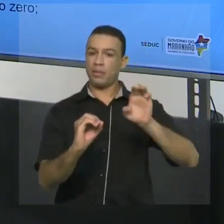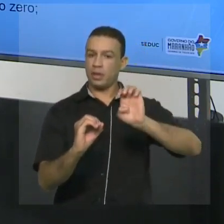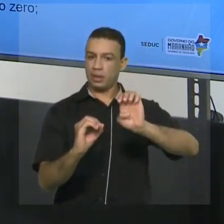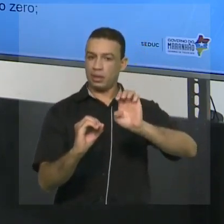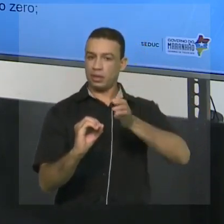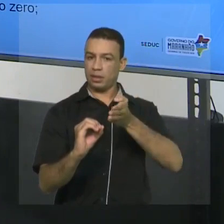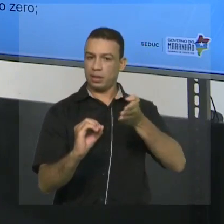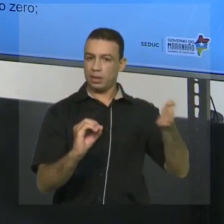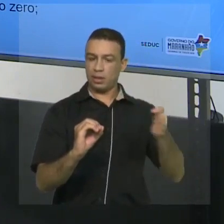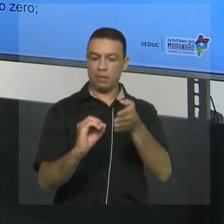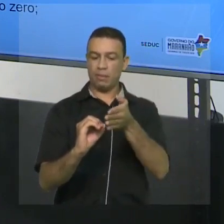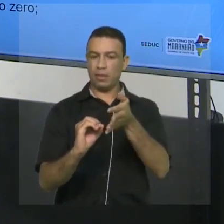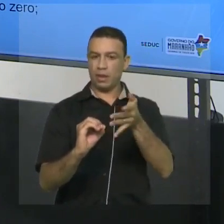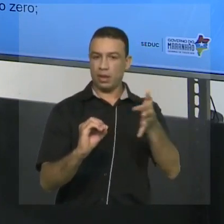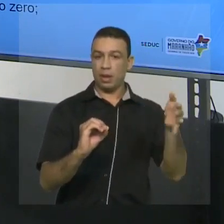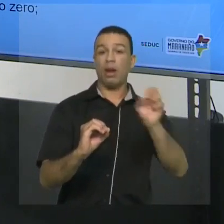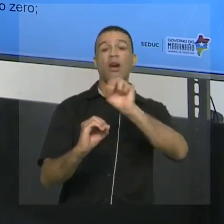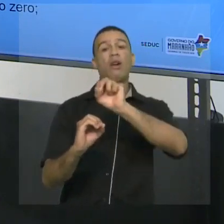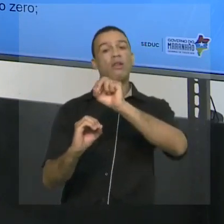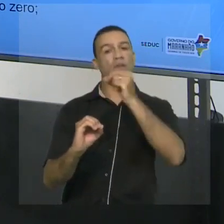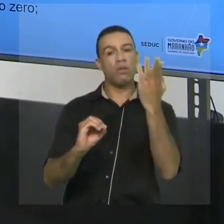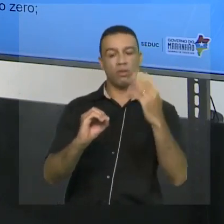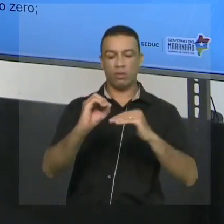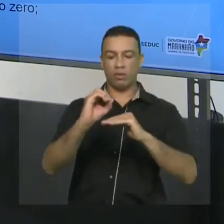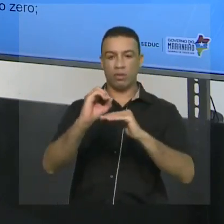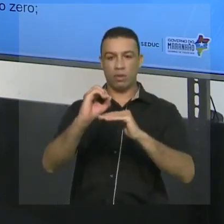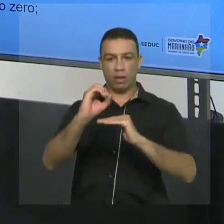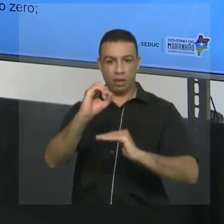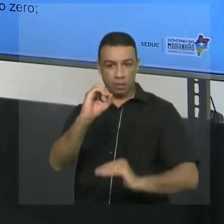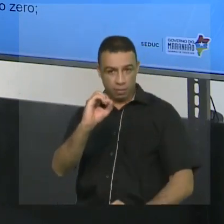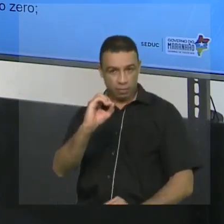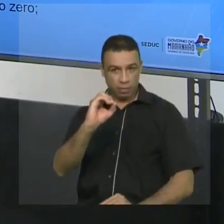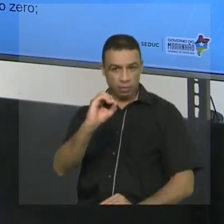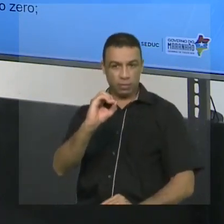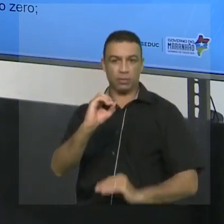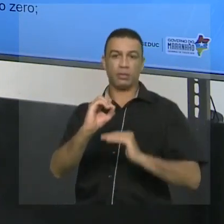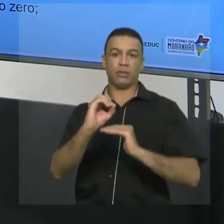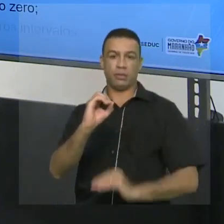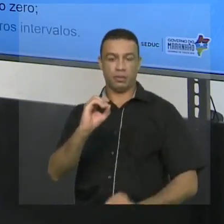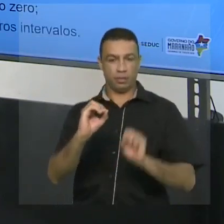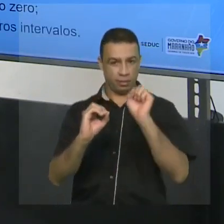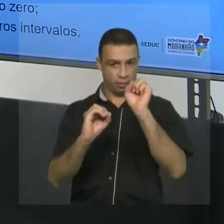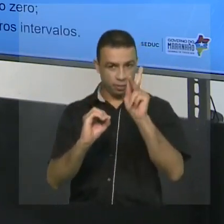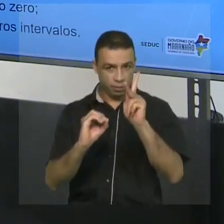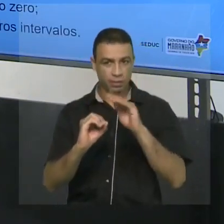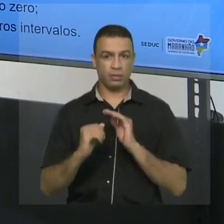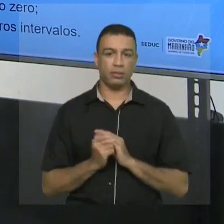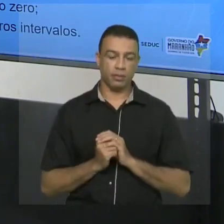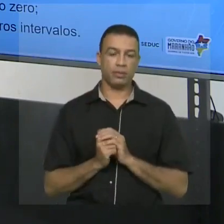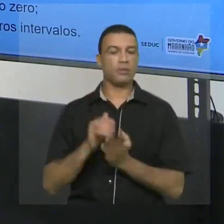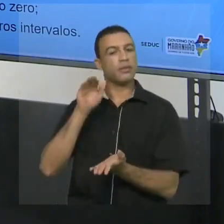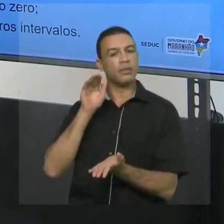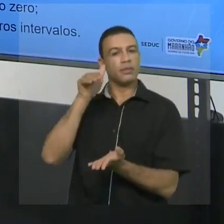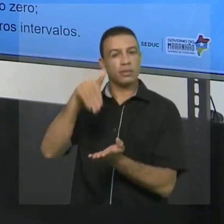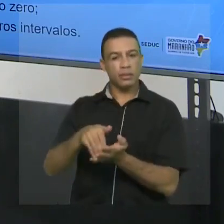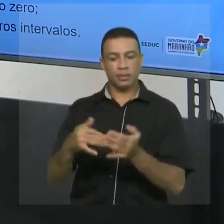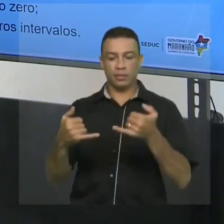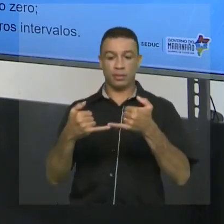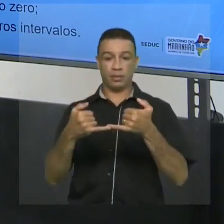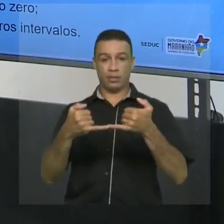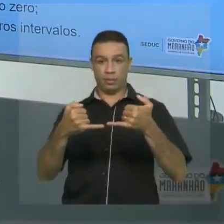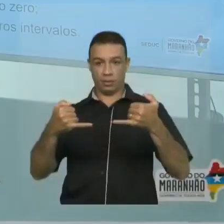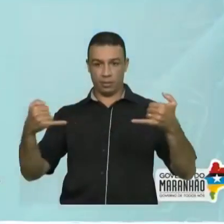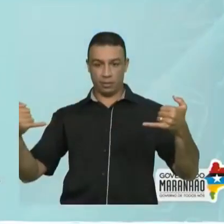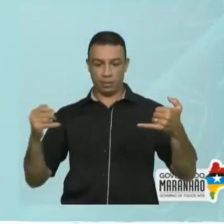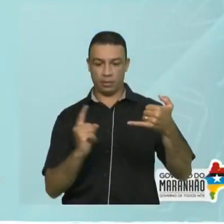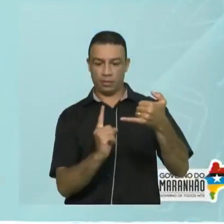Ou eu também posso falar que estão abaixo do zero. Tudo bem? Então, vamos lá. E por último, a reta numérica, ela